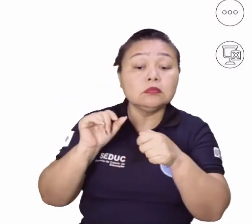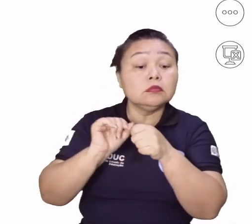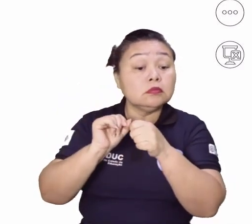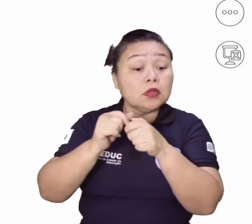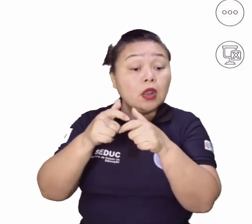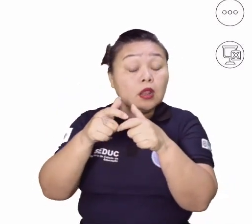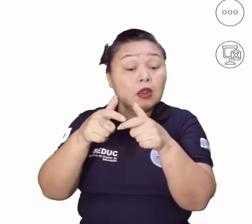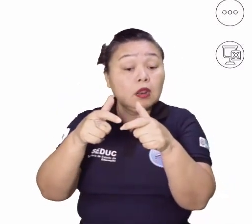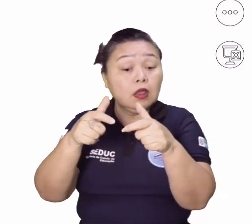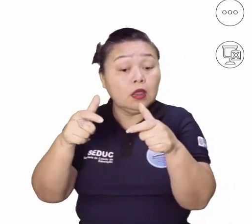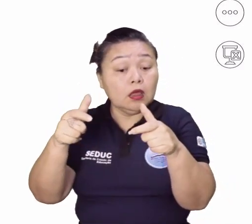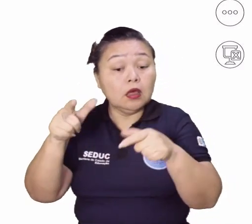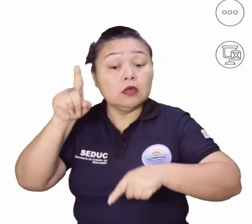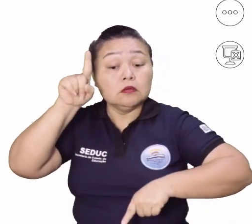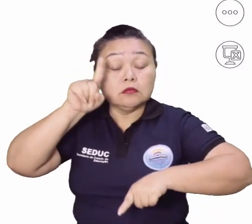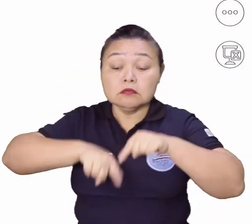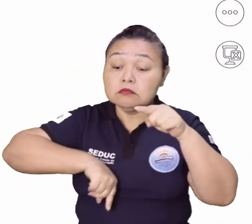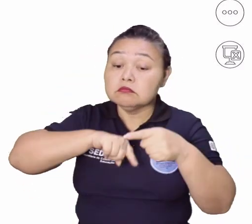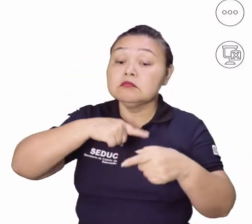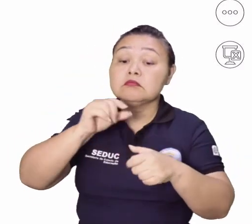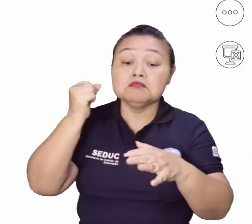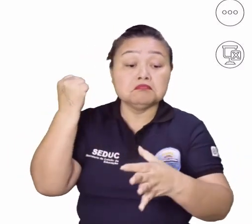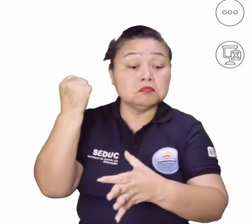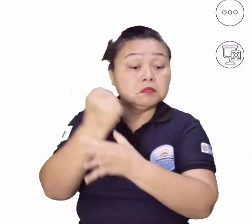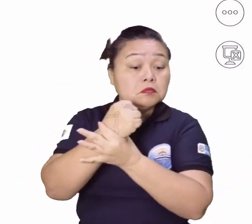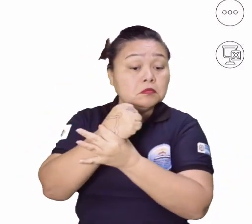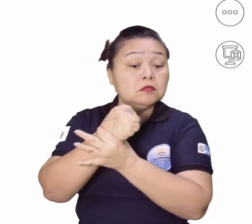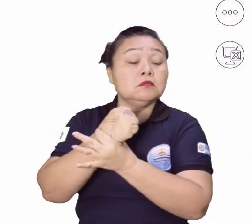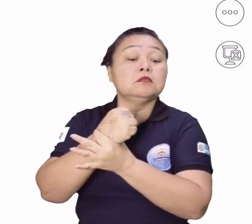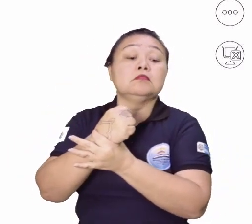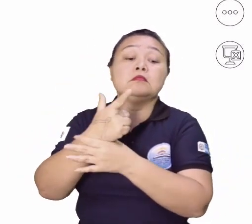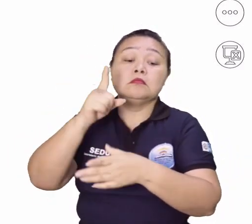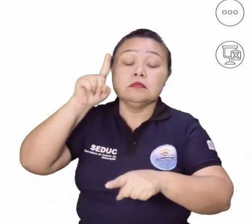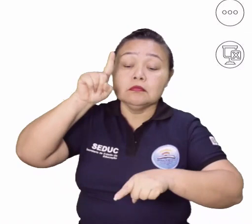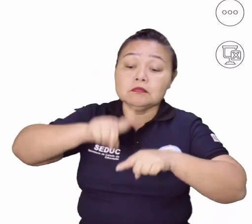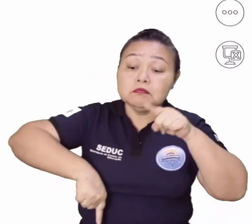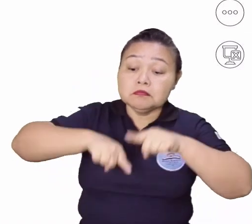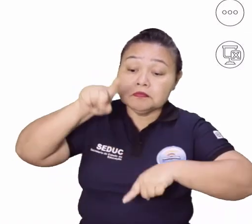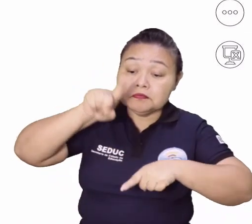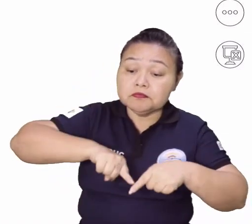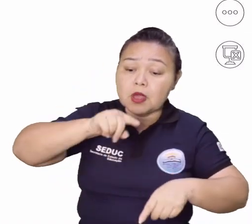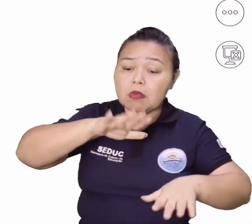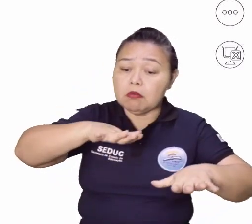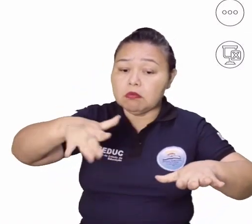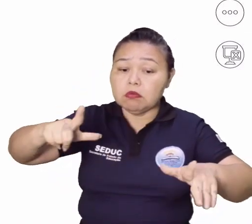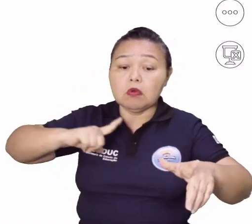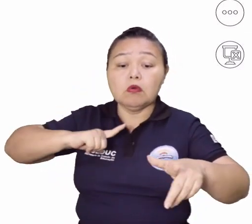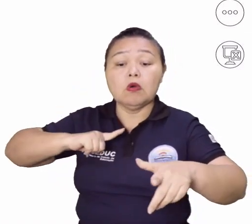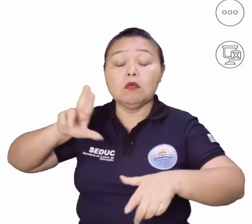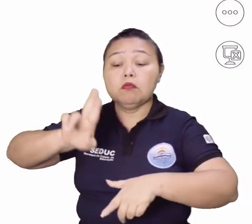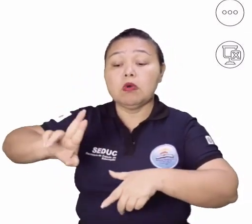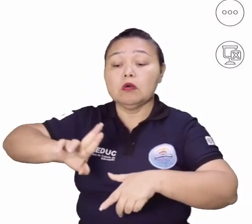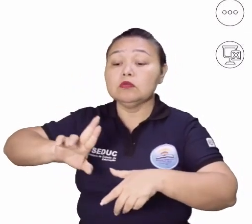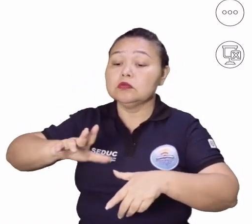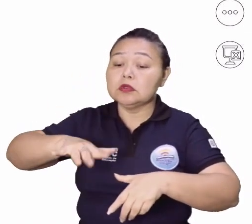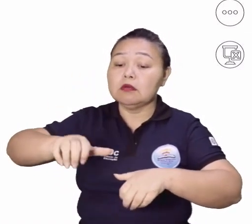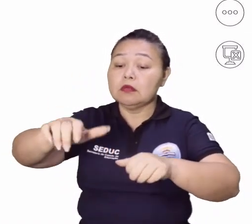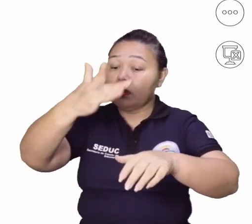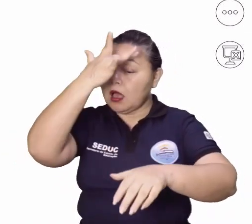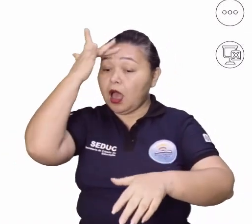crescimento de produtividade, garantindo, assim, produção em larga escala para consumo de massa.